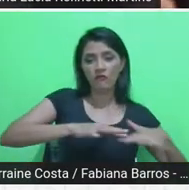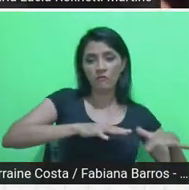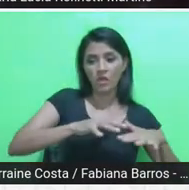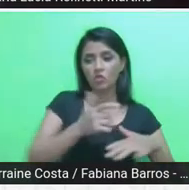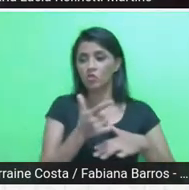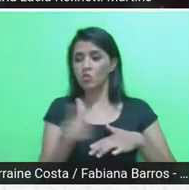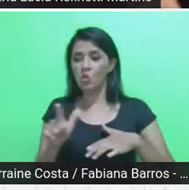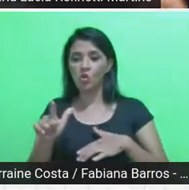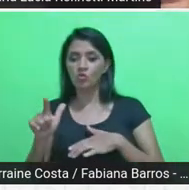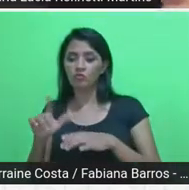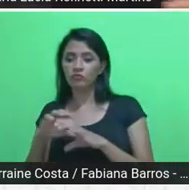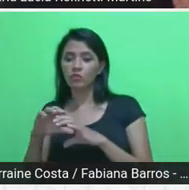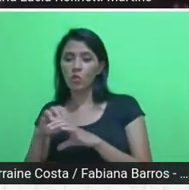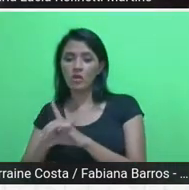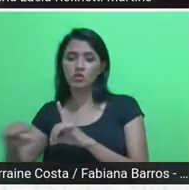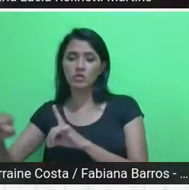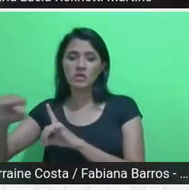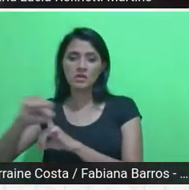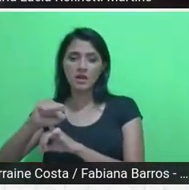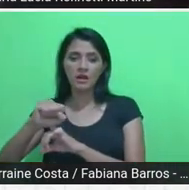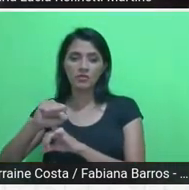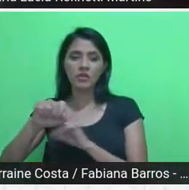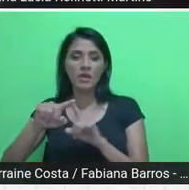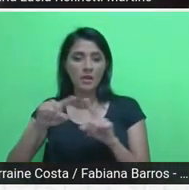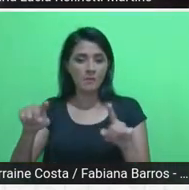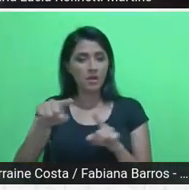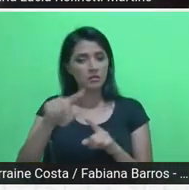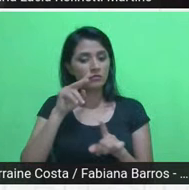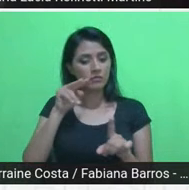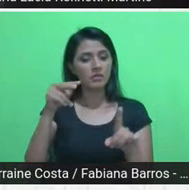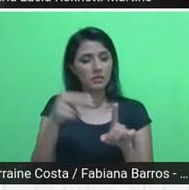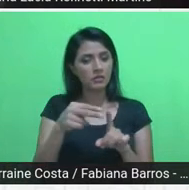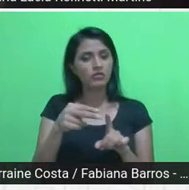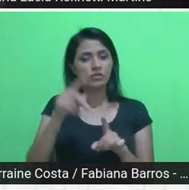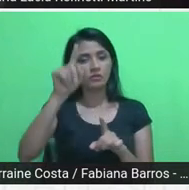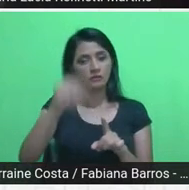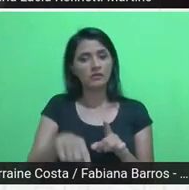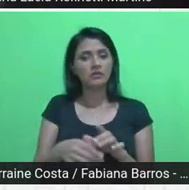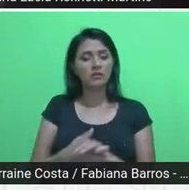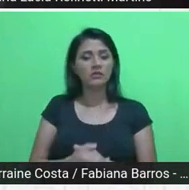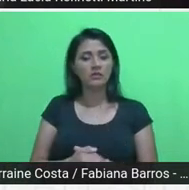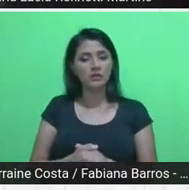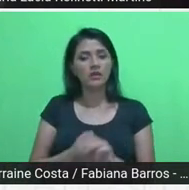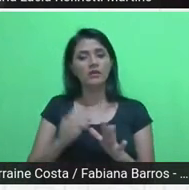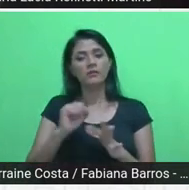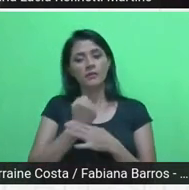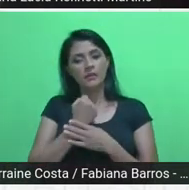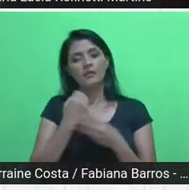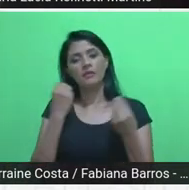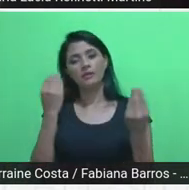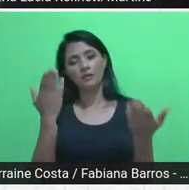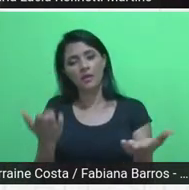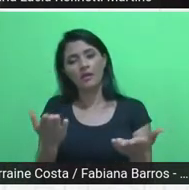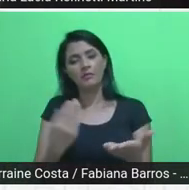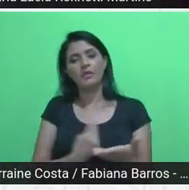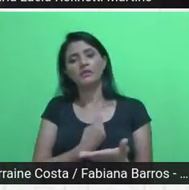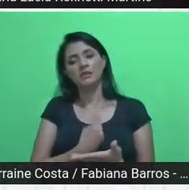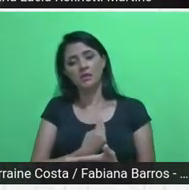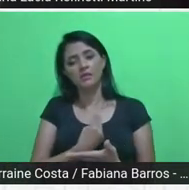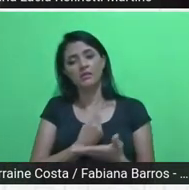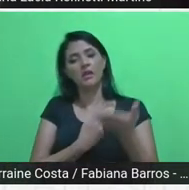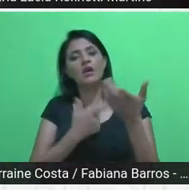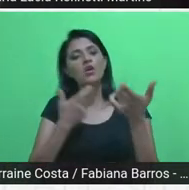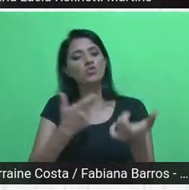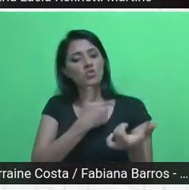mas de outro com essa perspectiva de garantir a presença do Estado nos espaços